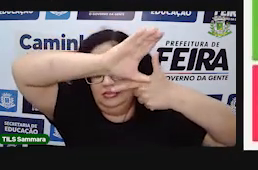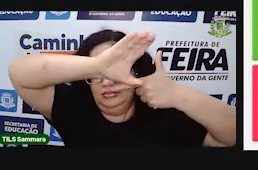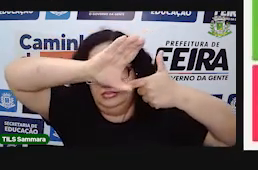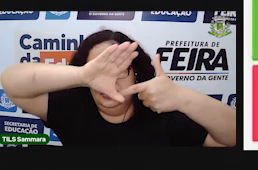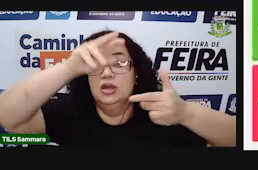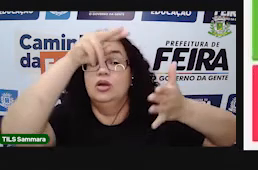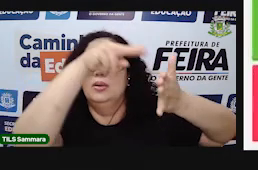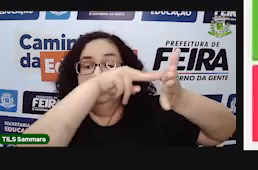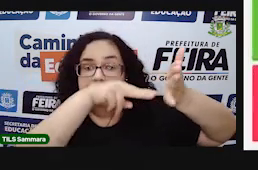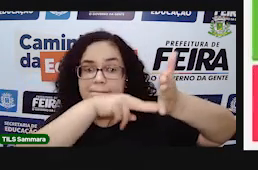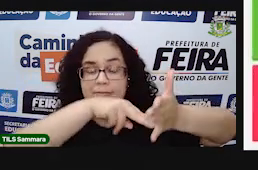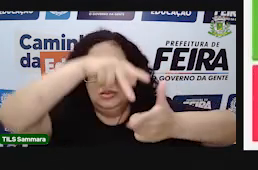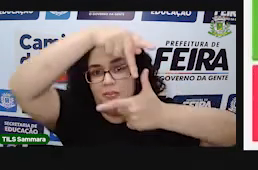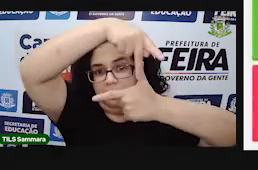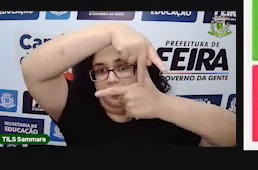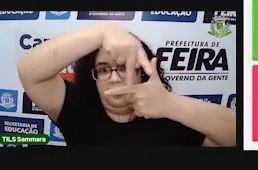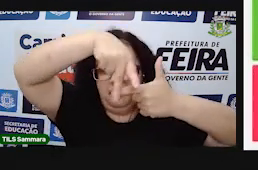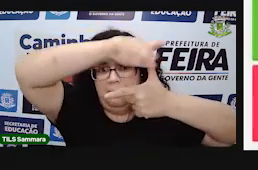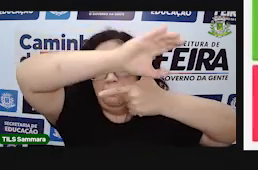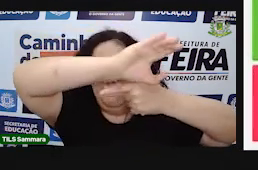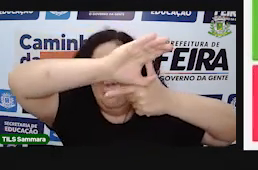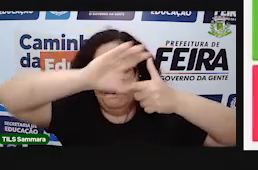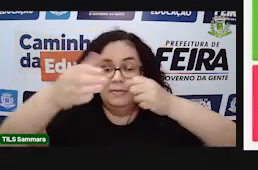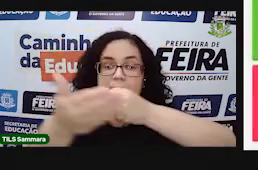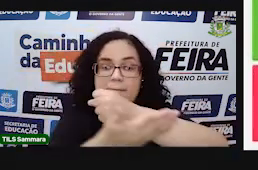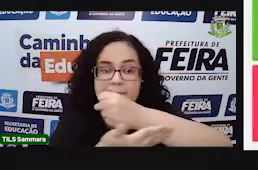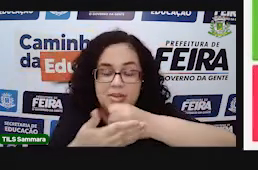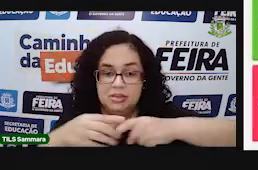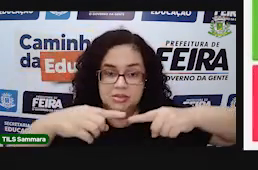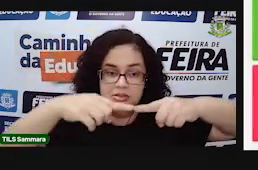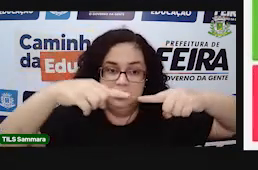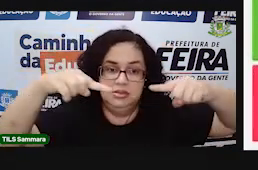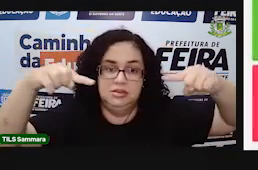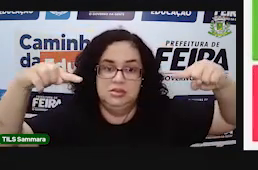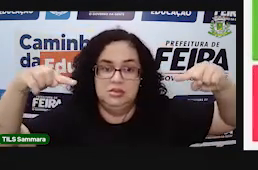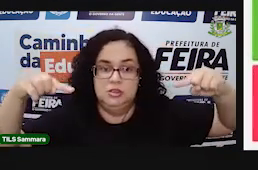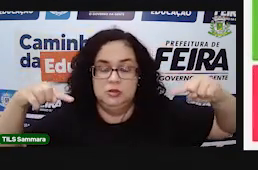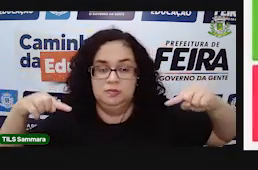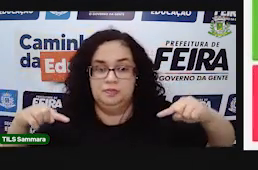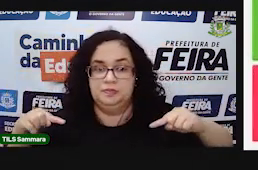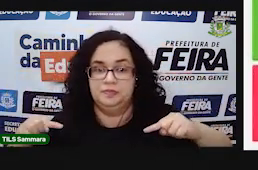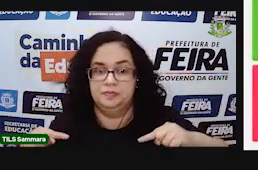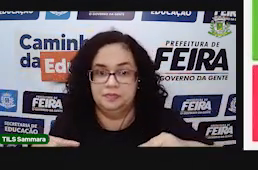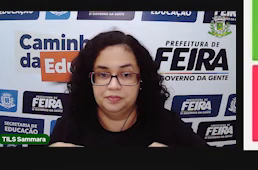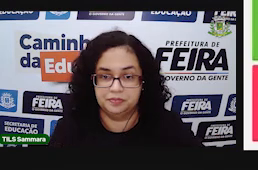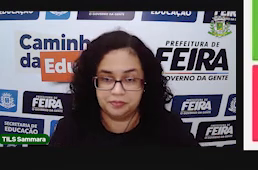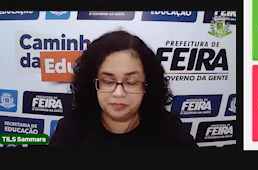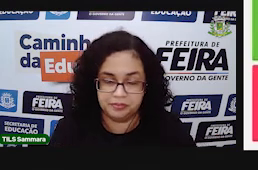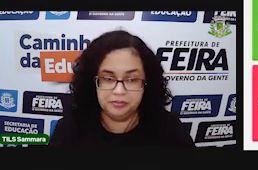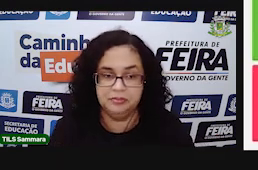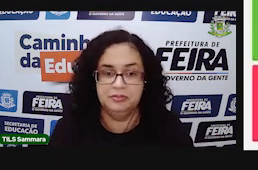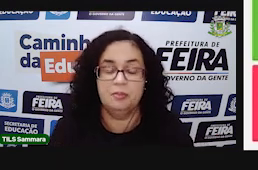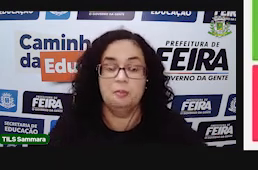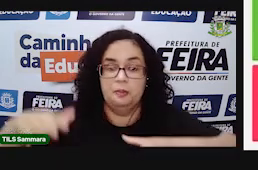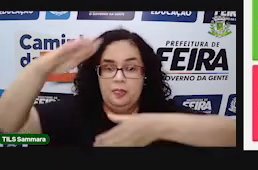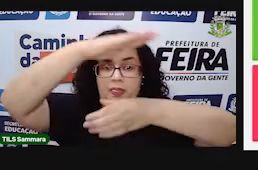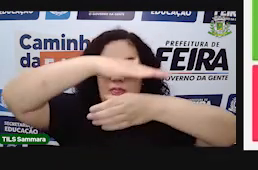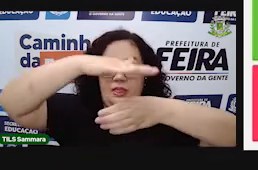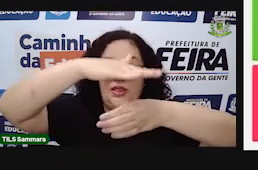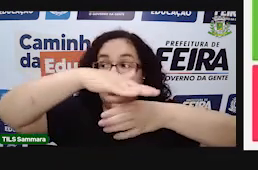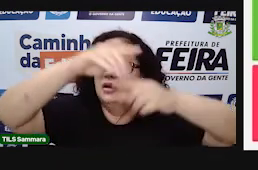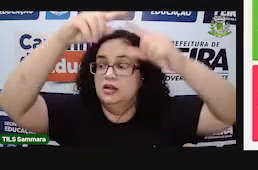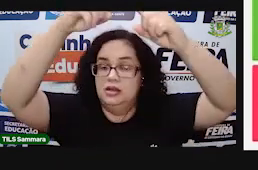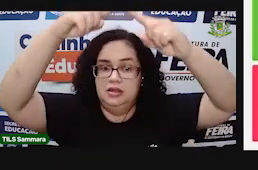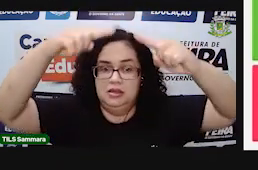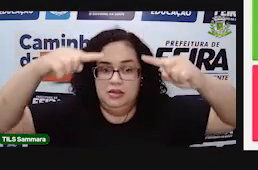paralelopípedo. É um prisma. Tá bom? Um prisma de base retangular. As tampinhas de cima e a de baixo